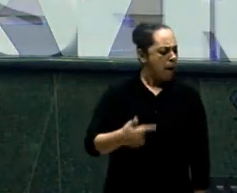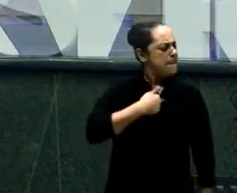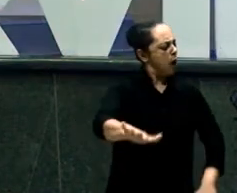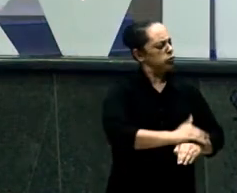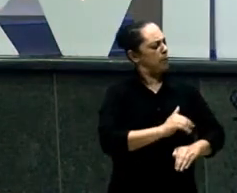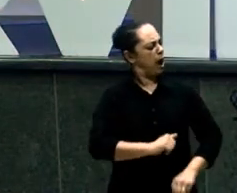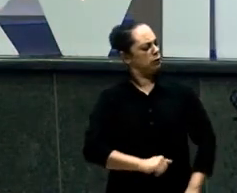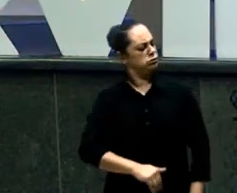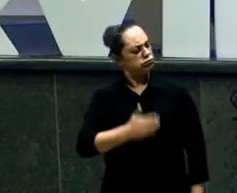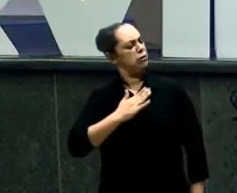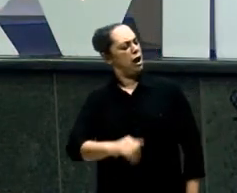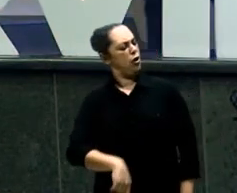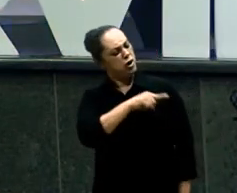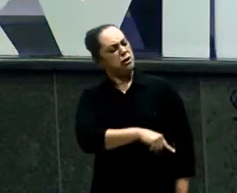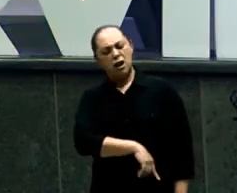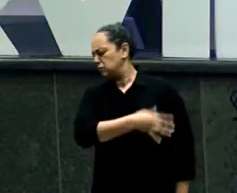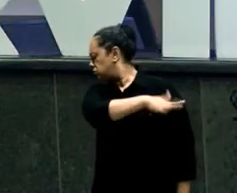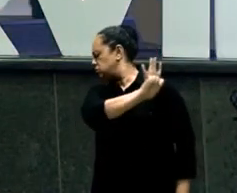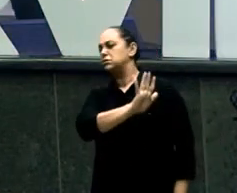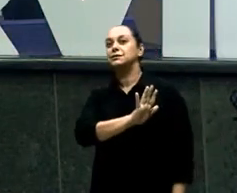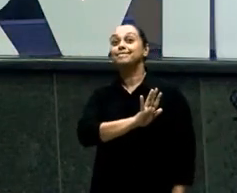Isso são chamados De conflito